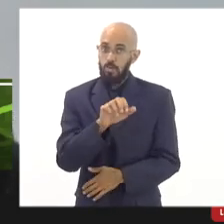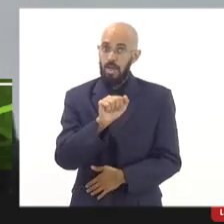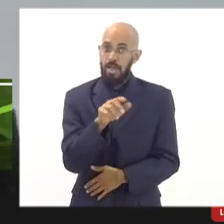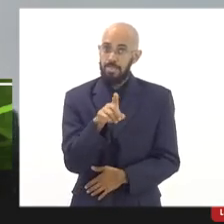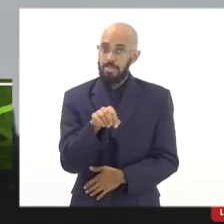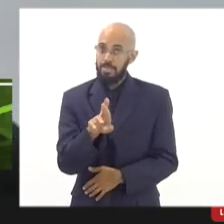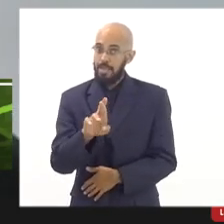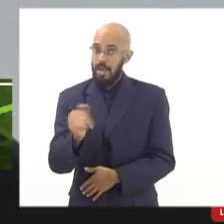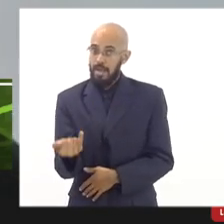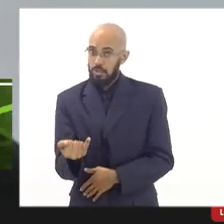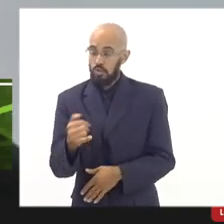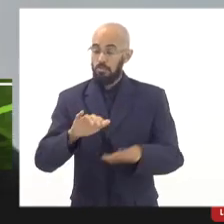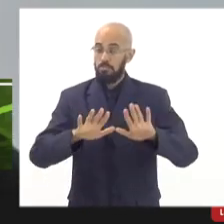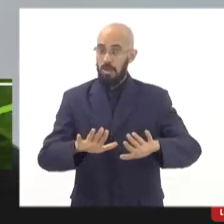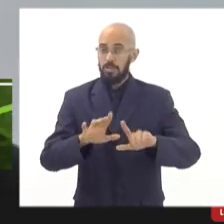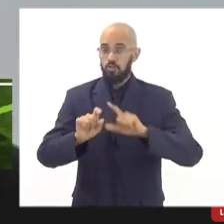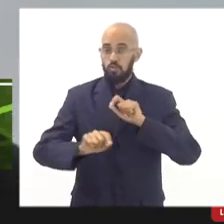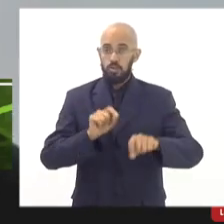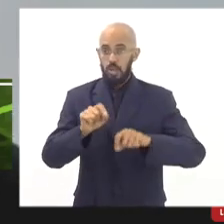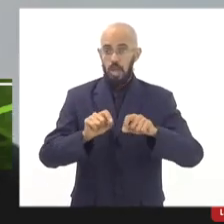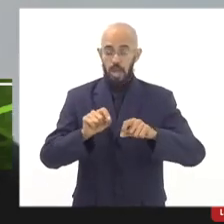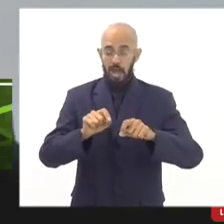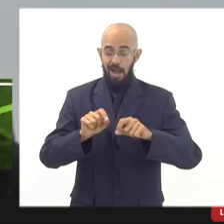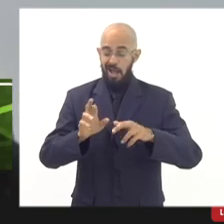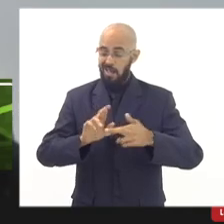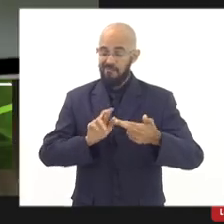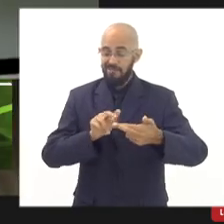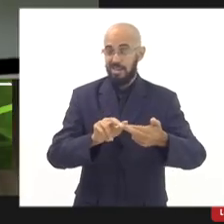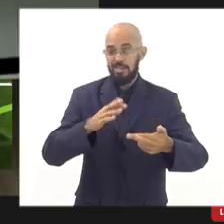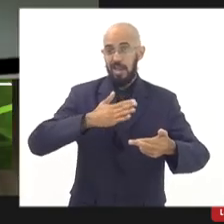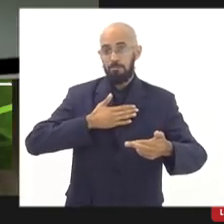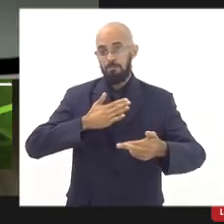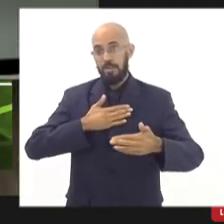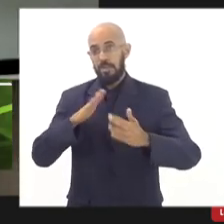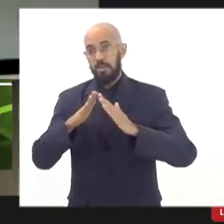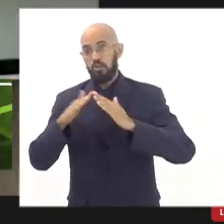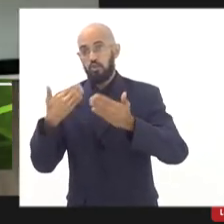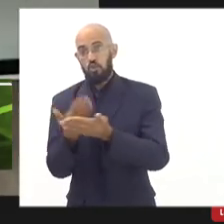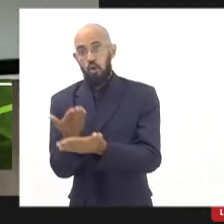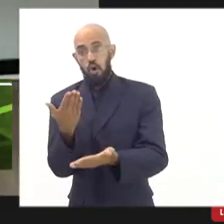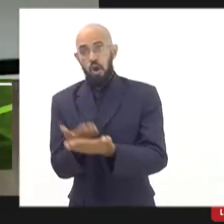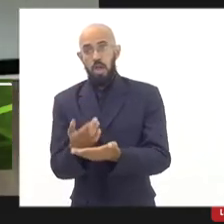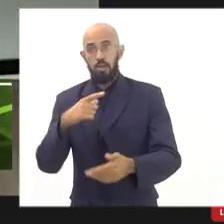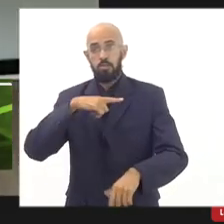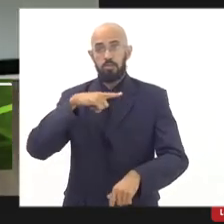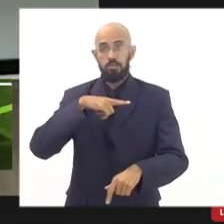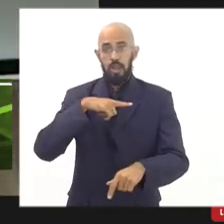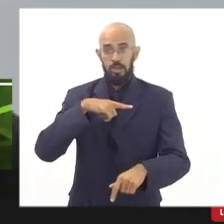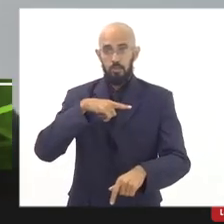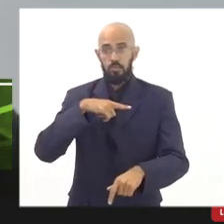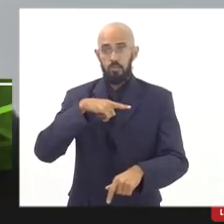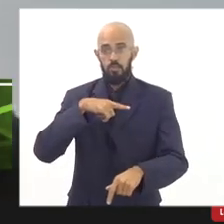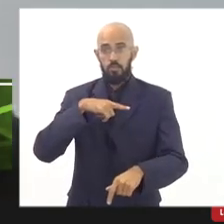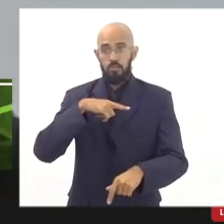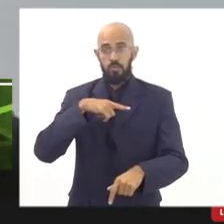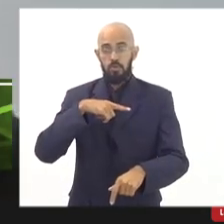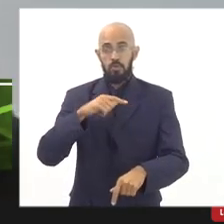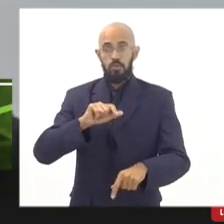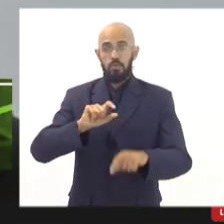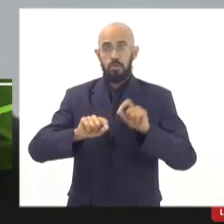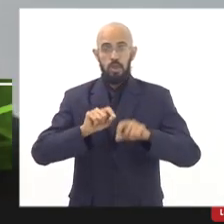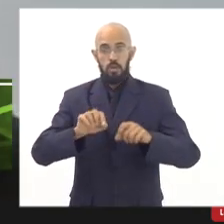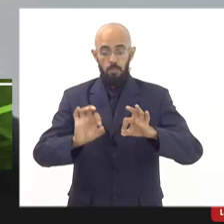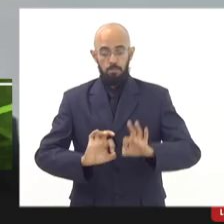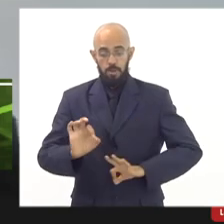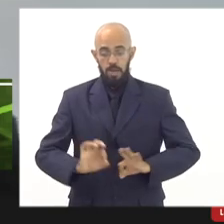escolar. Eu preciso usar como parâmetro esse exemplo, porque é o que eu tenho em mãos. No plano de trabalho, a gente